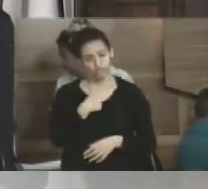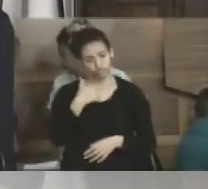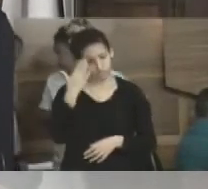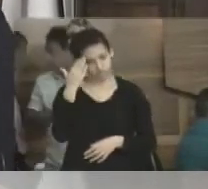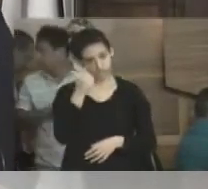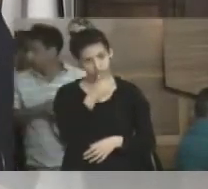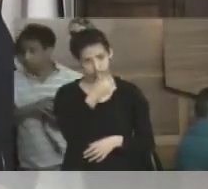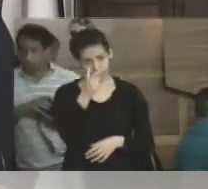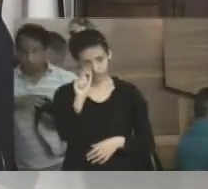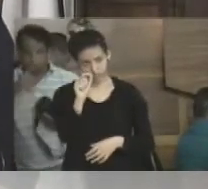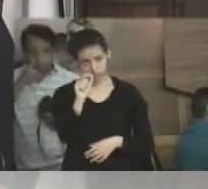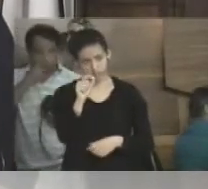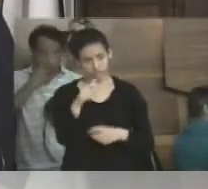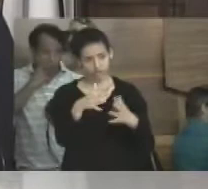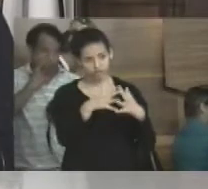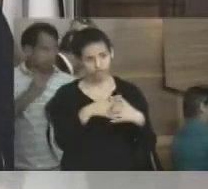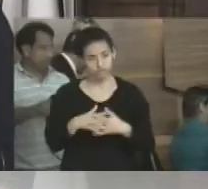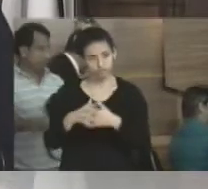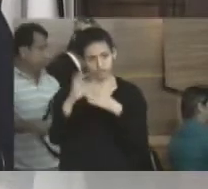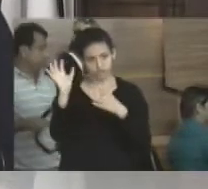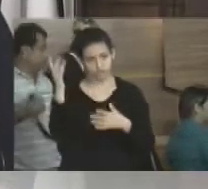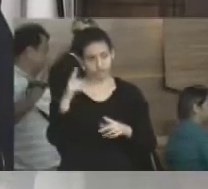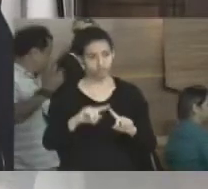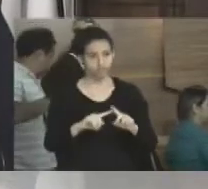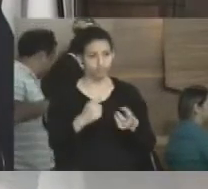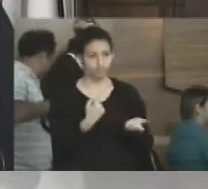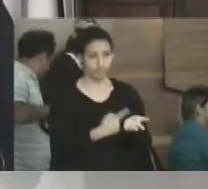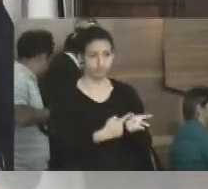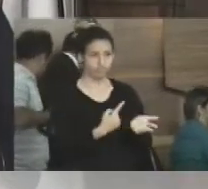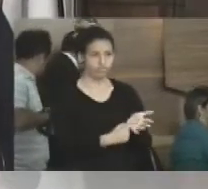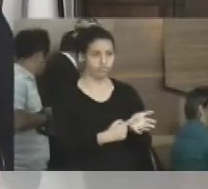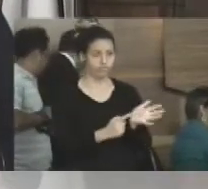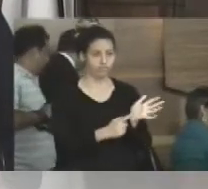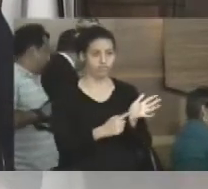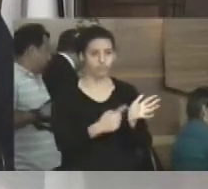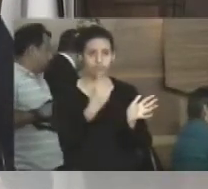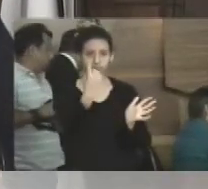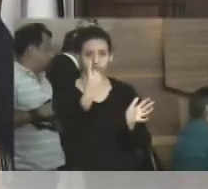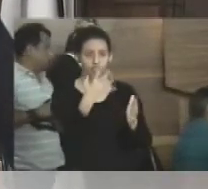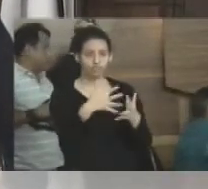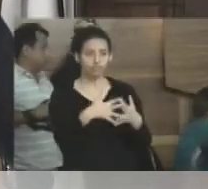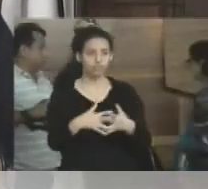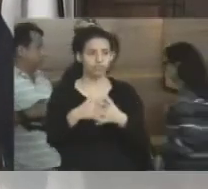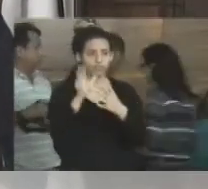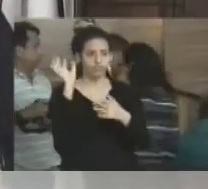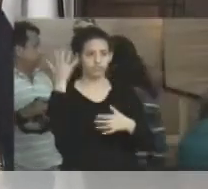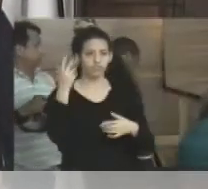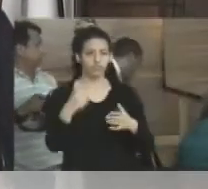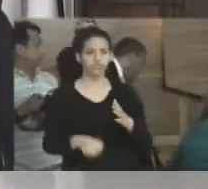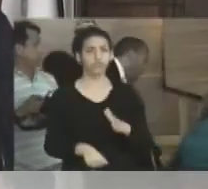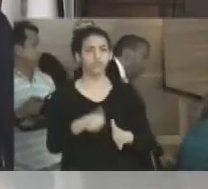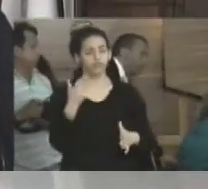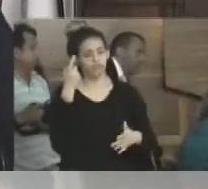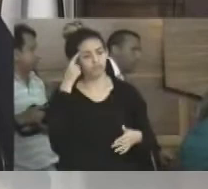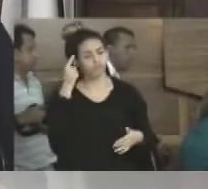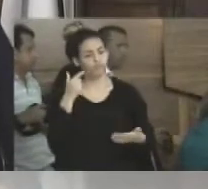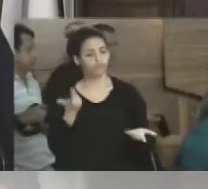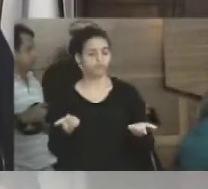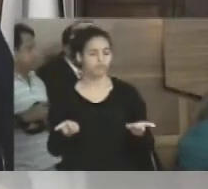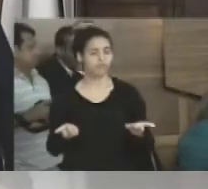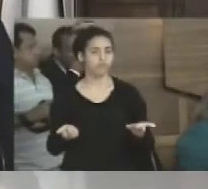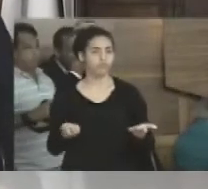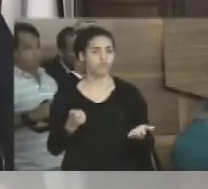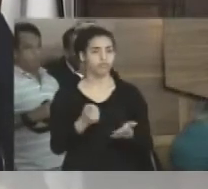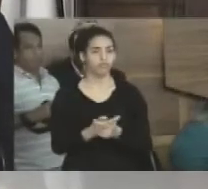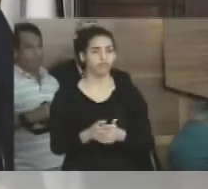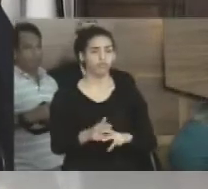eu sei que são 10 ambulâncias, mas o que está escrito aqui é de ambulância. Então, a primeira coisa que me veio à cabeça é que